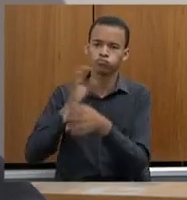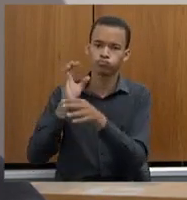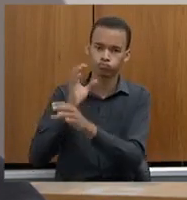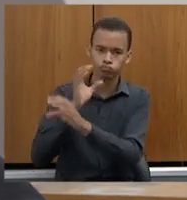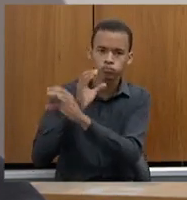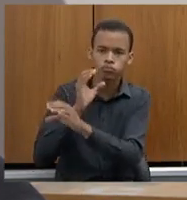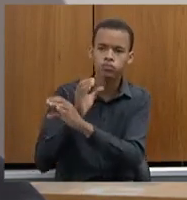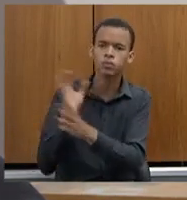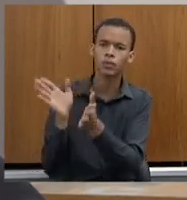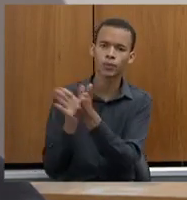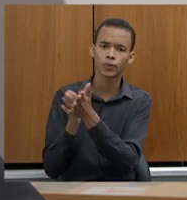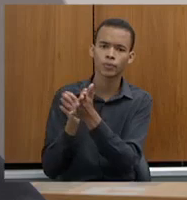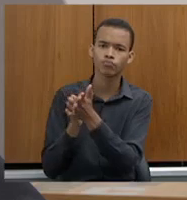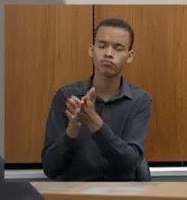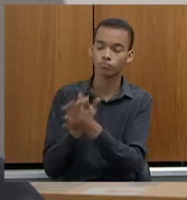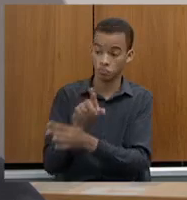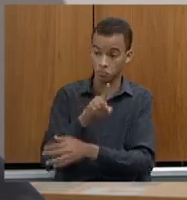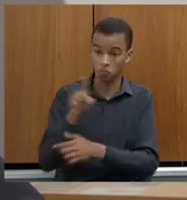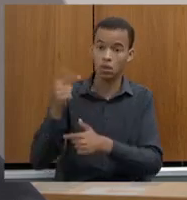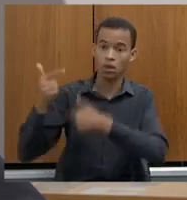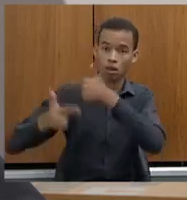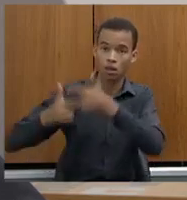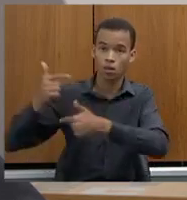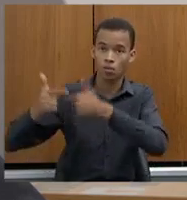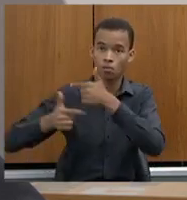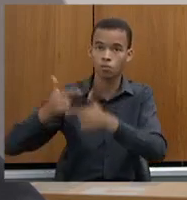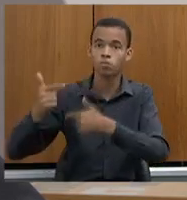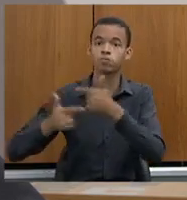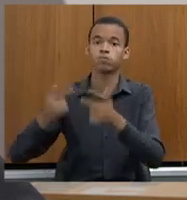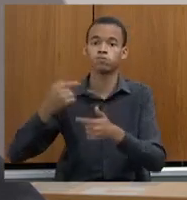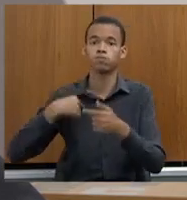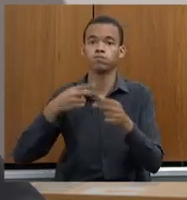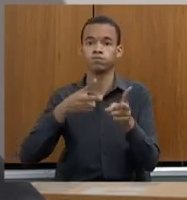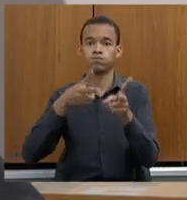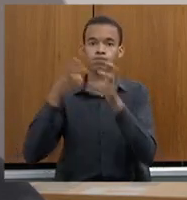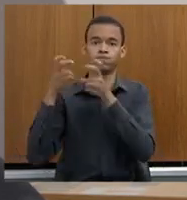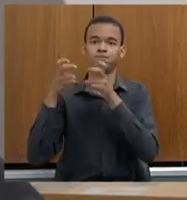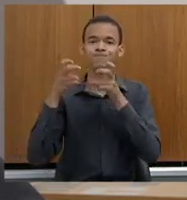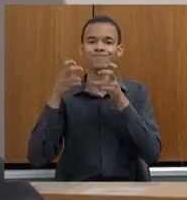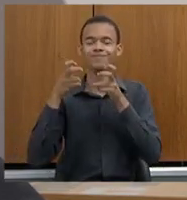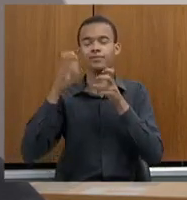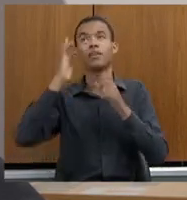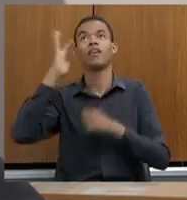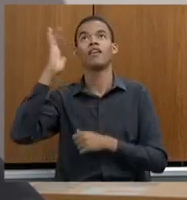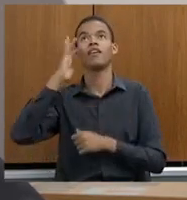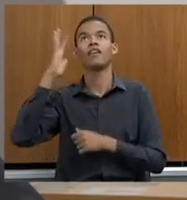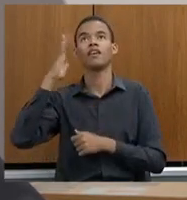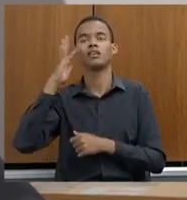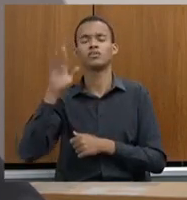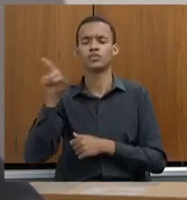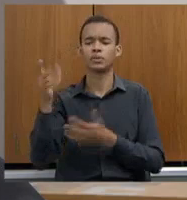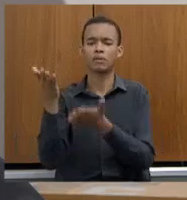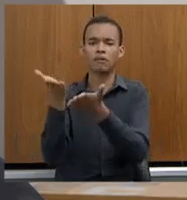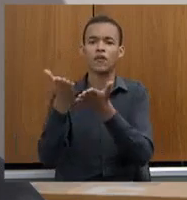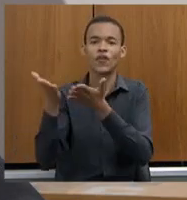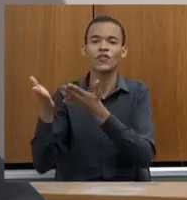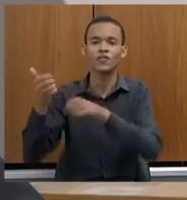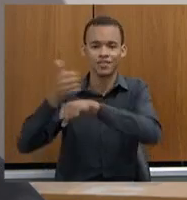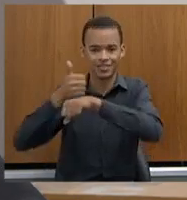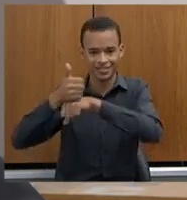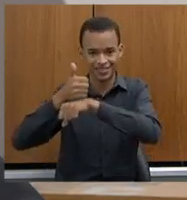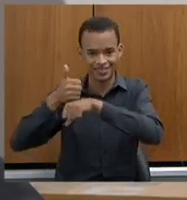como vocês estão trabalhando. Eu fiquei imaginando quando você ia contratar aquele povo para fazer o trabalho, você ia pagar